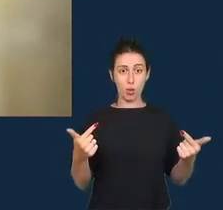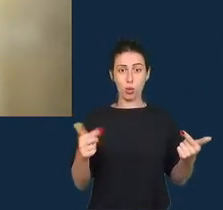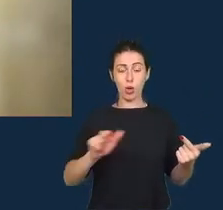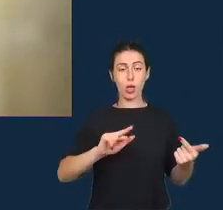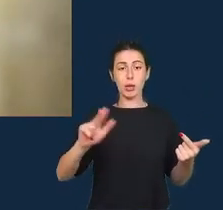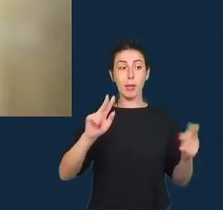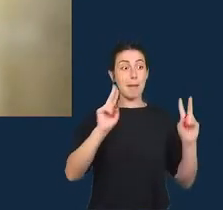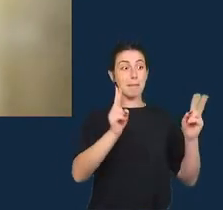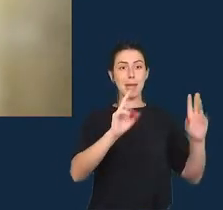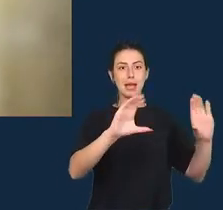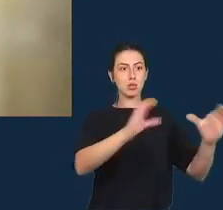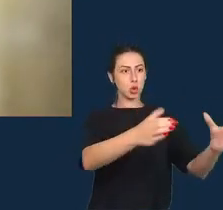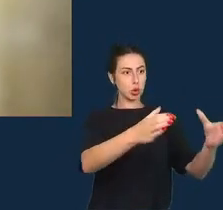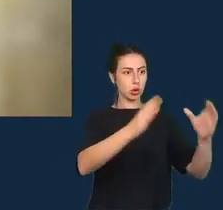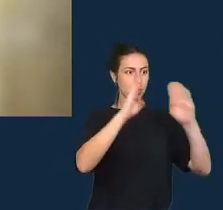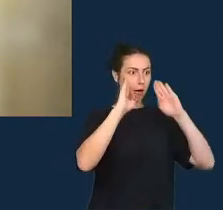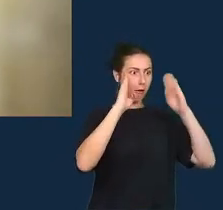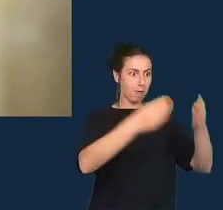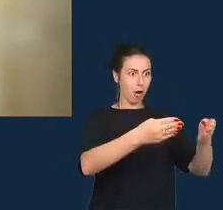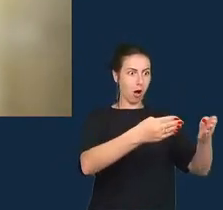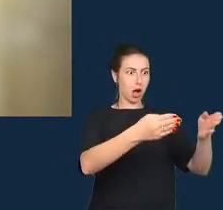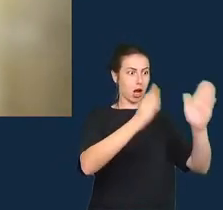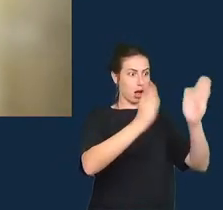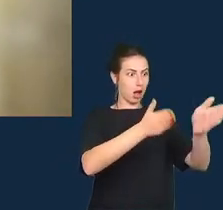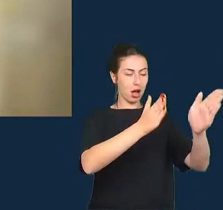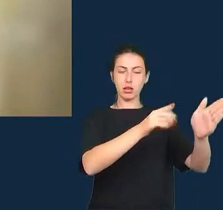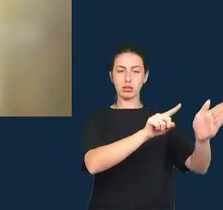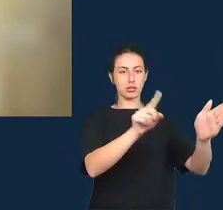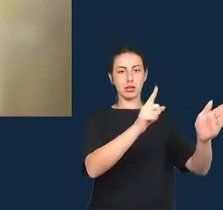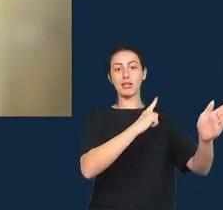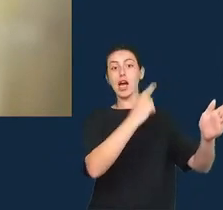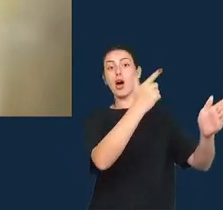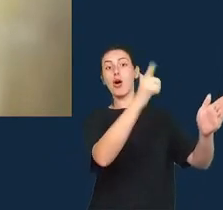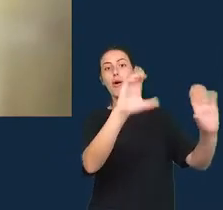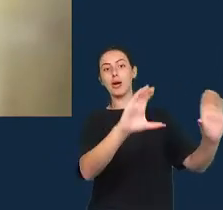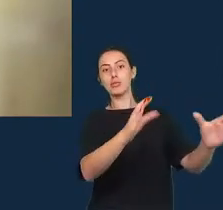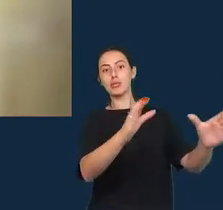os mesmos grupos onde essas alegações estão